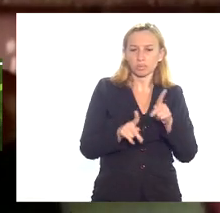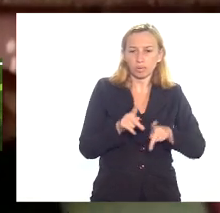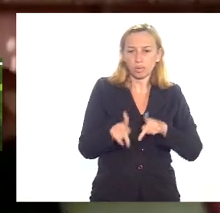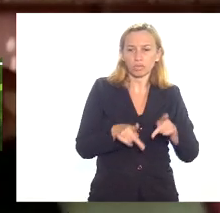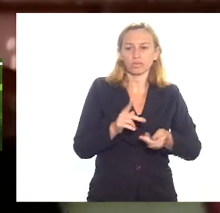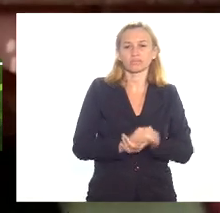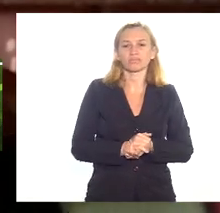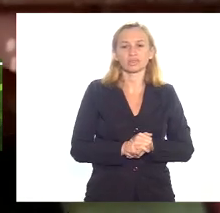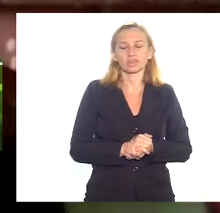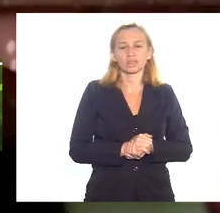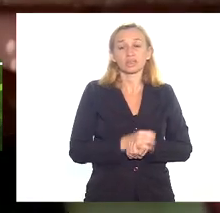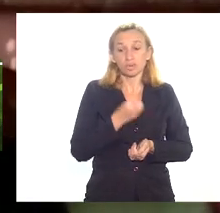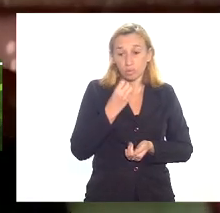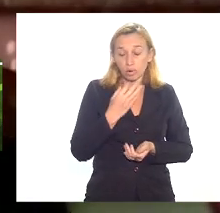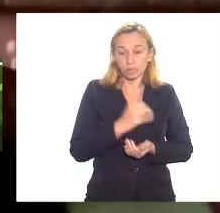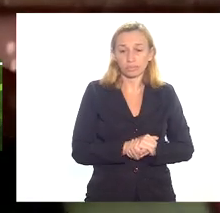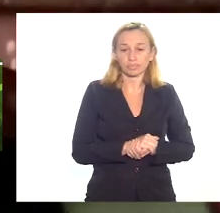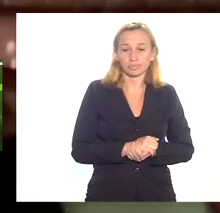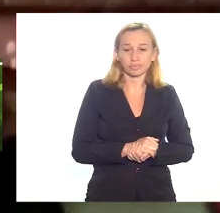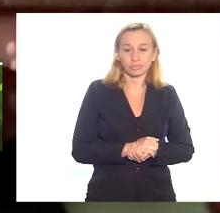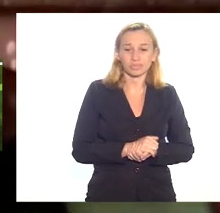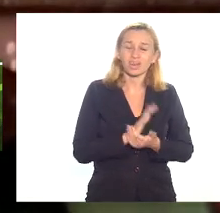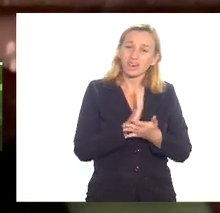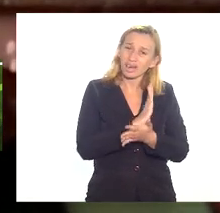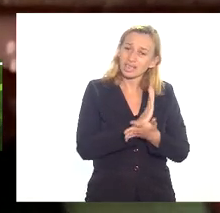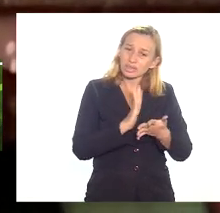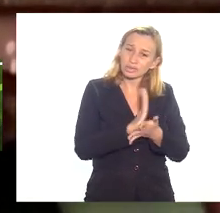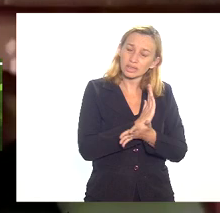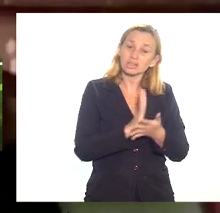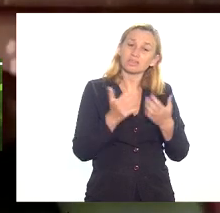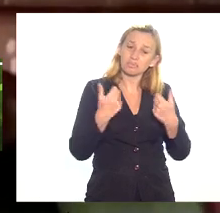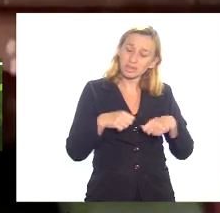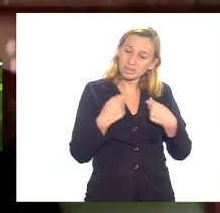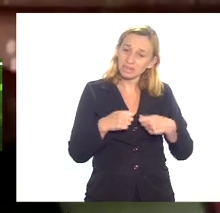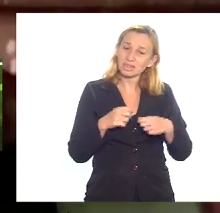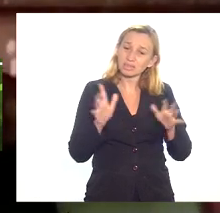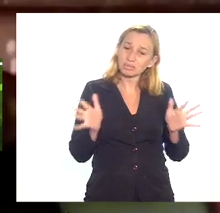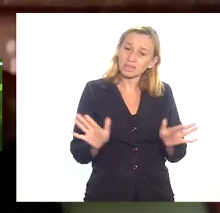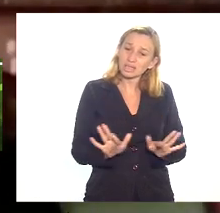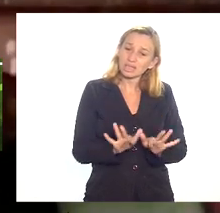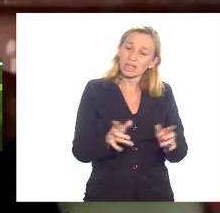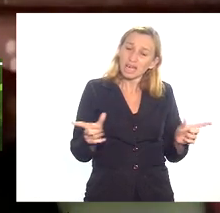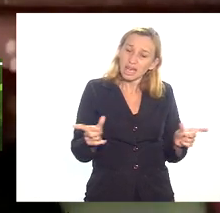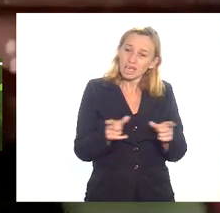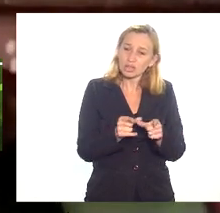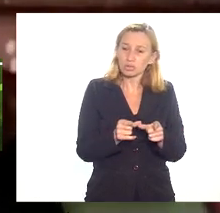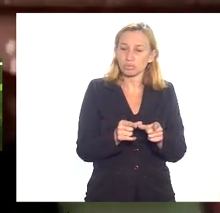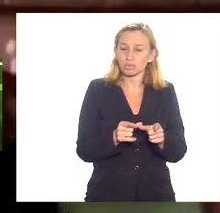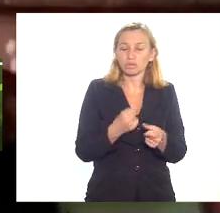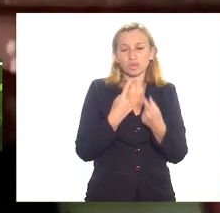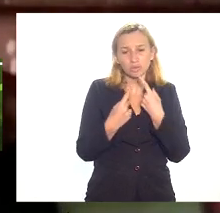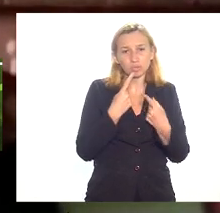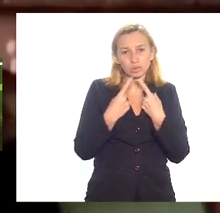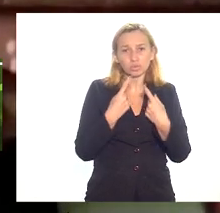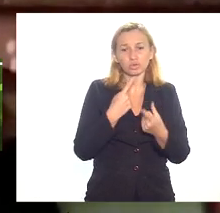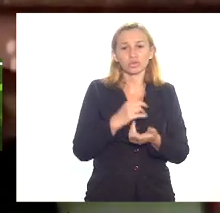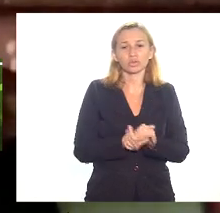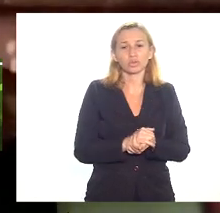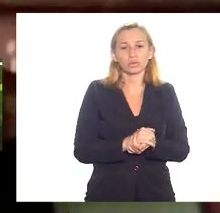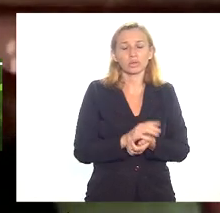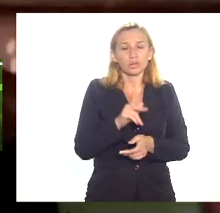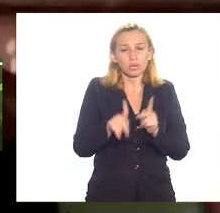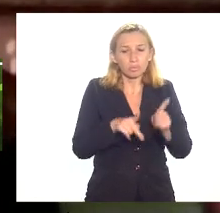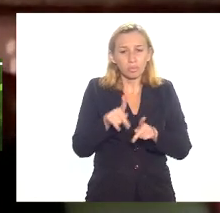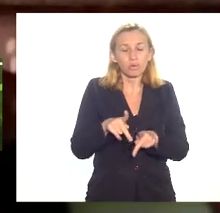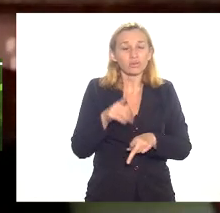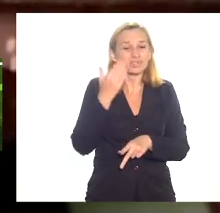tem sido muito eficaz então às vezes a gente precisa simplificar aquilo que a gente está discutindo para que o povo